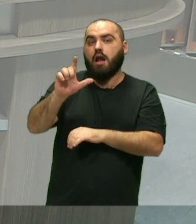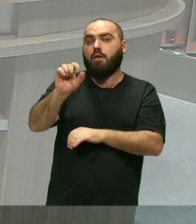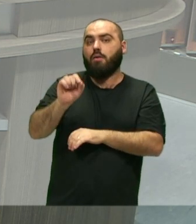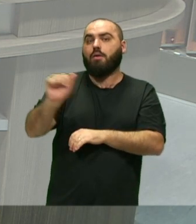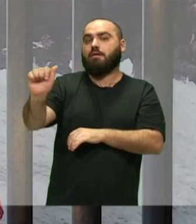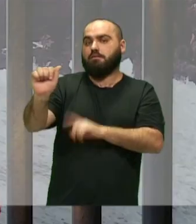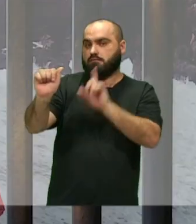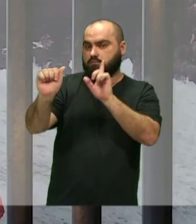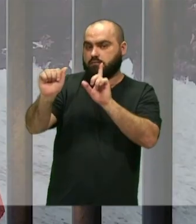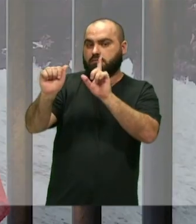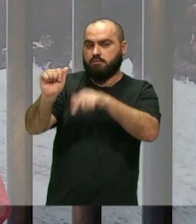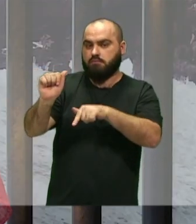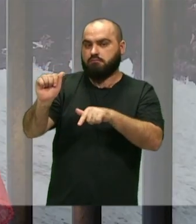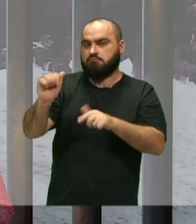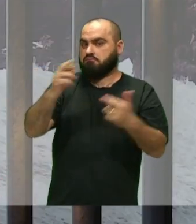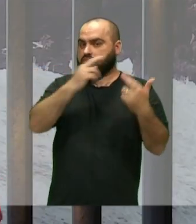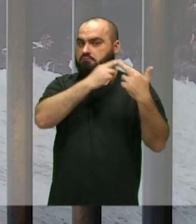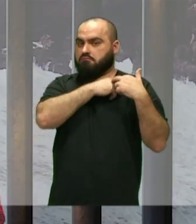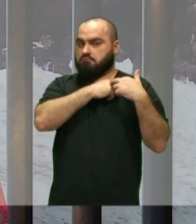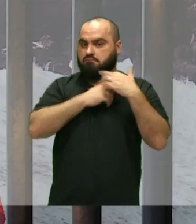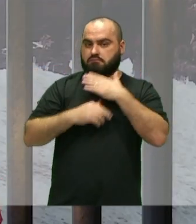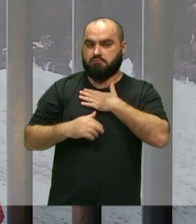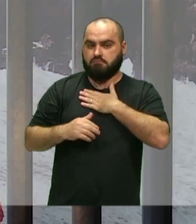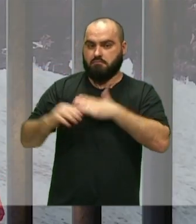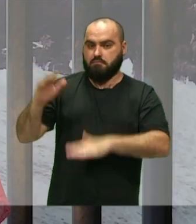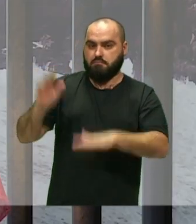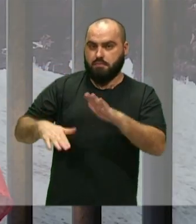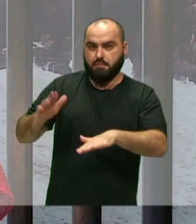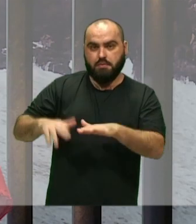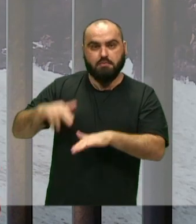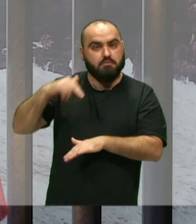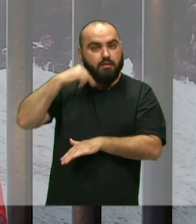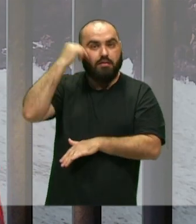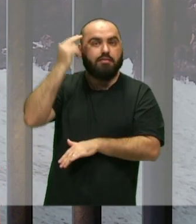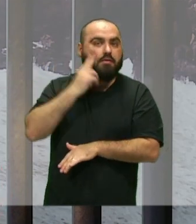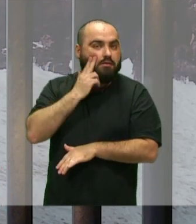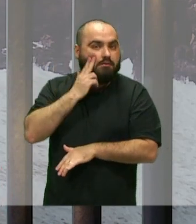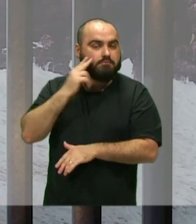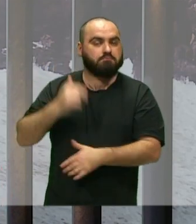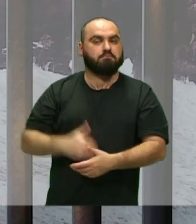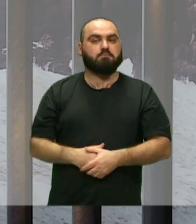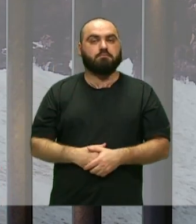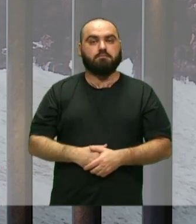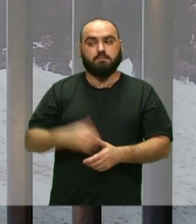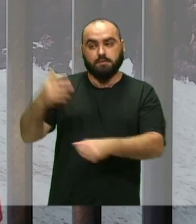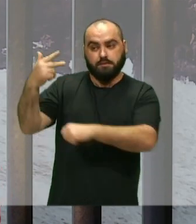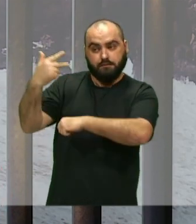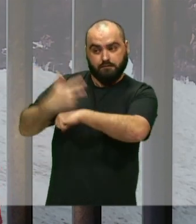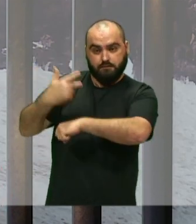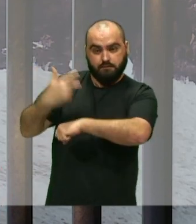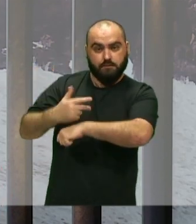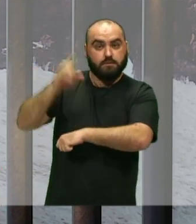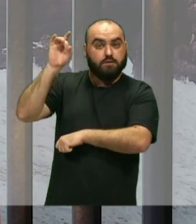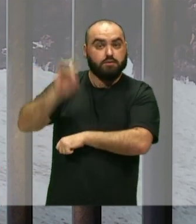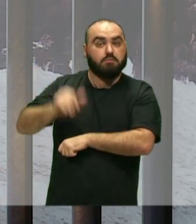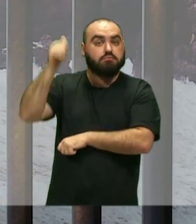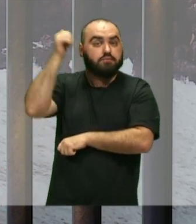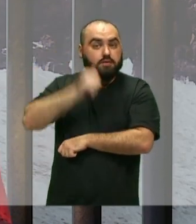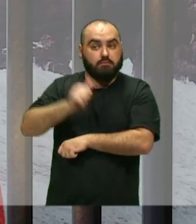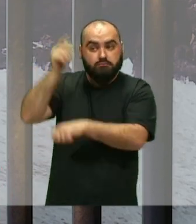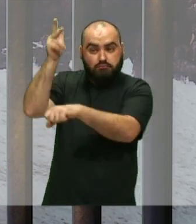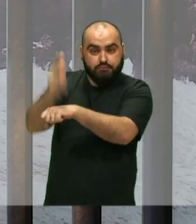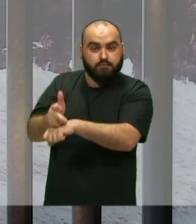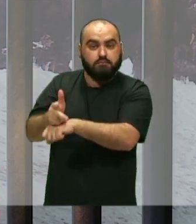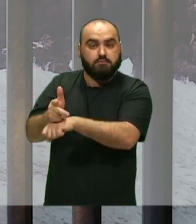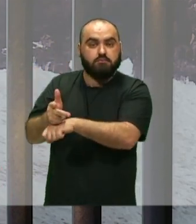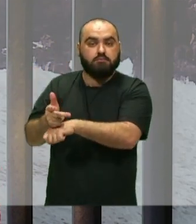Que é de autoria Minha Que é bate o tambor Negra E elas Fizessem um vídeo Gravassem Reunissem só as mulheres Gravassem um vídeo